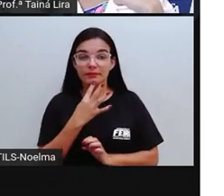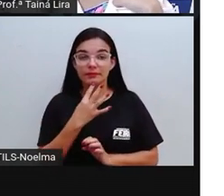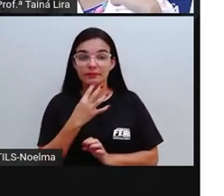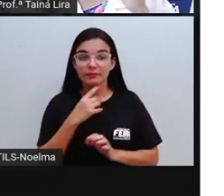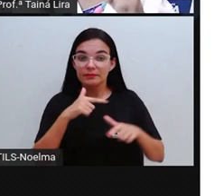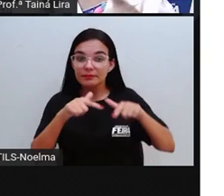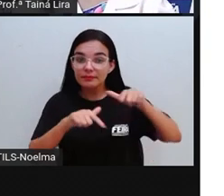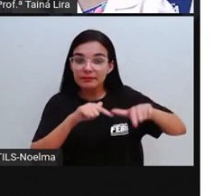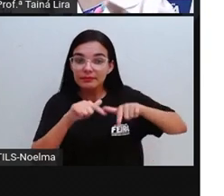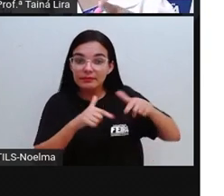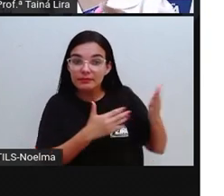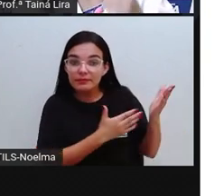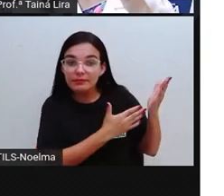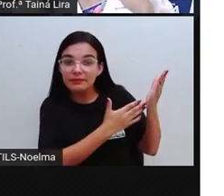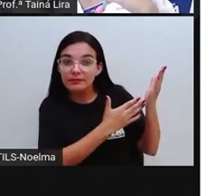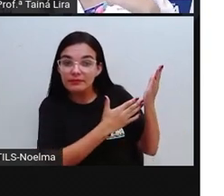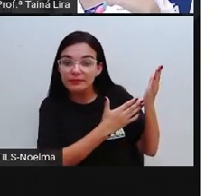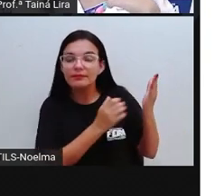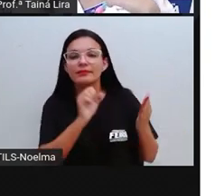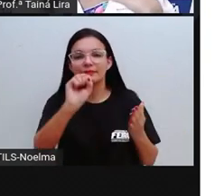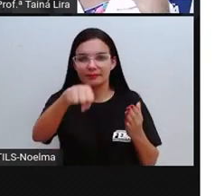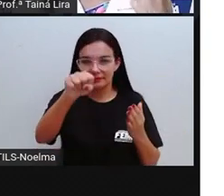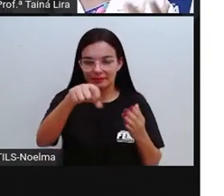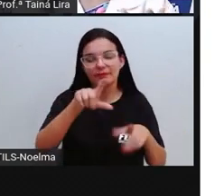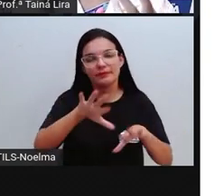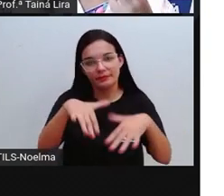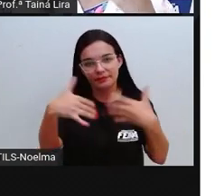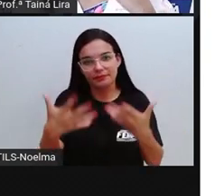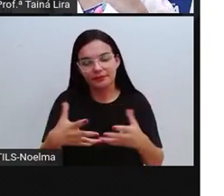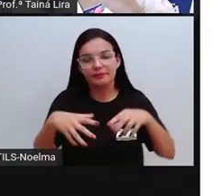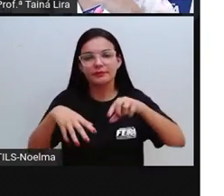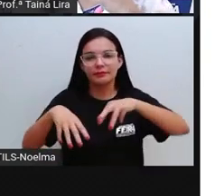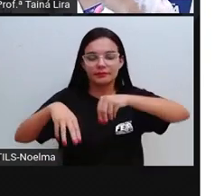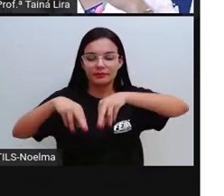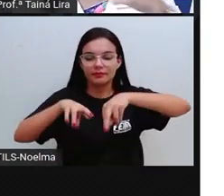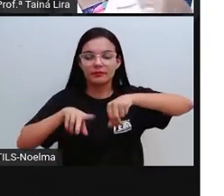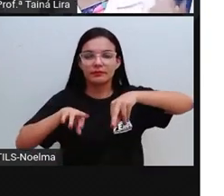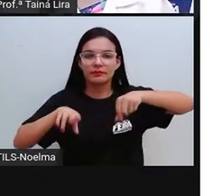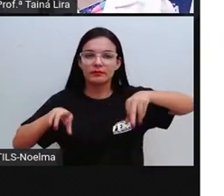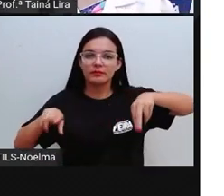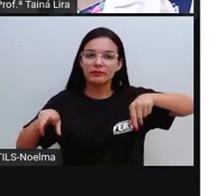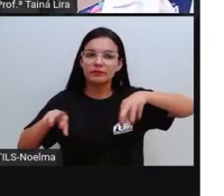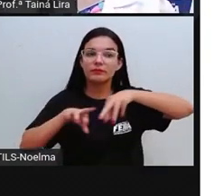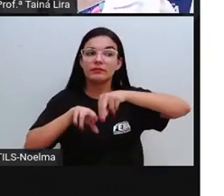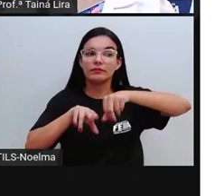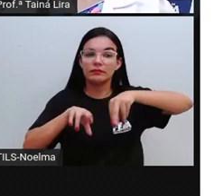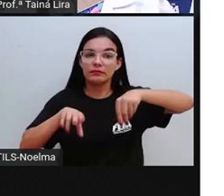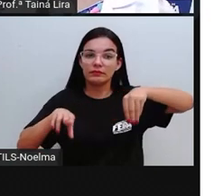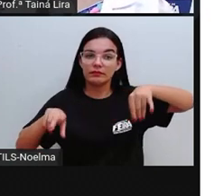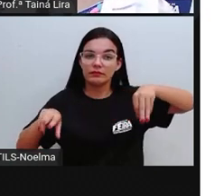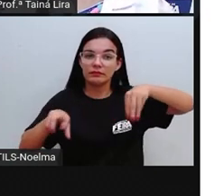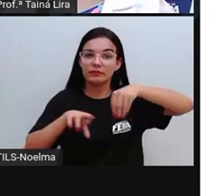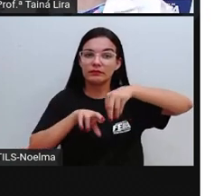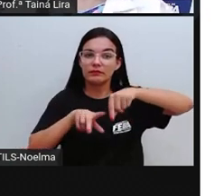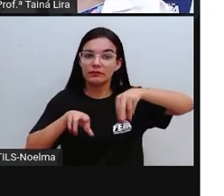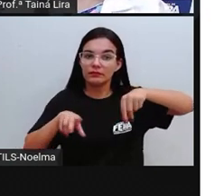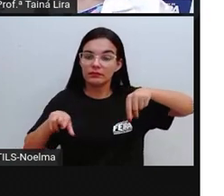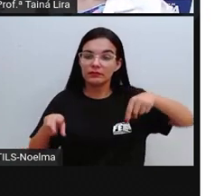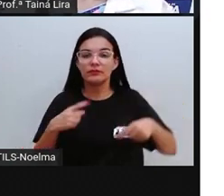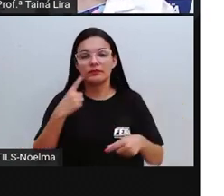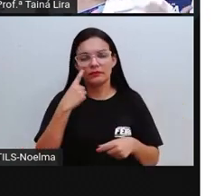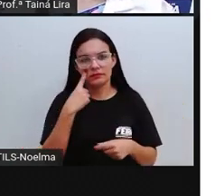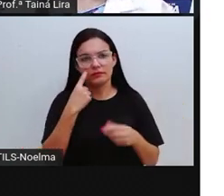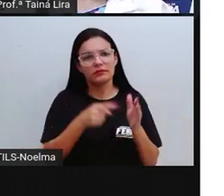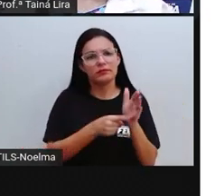Hum, muito bem, ó, é o extrativismo. O PRO, e por que essa primeira imagem aqui?